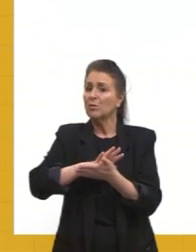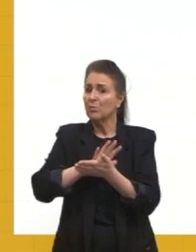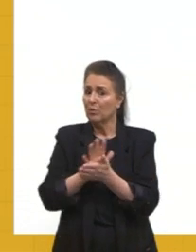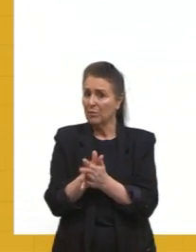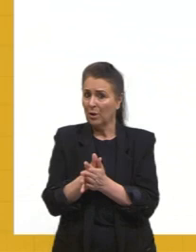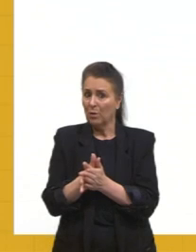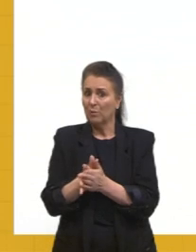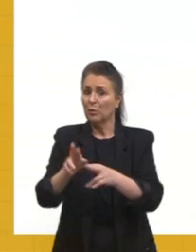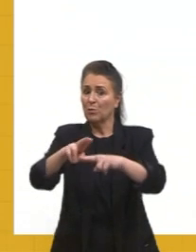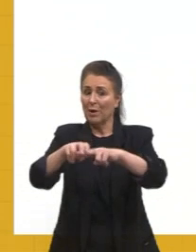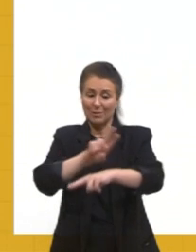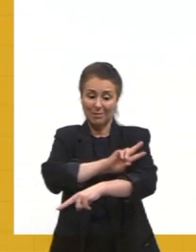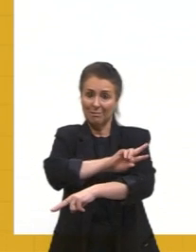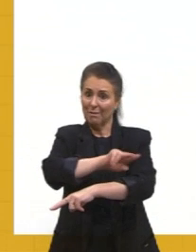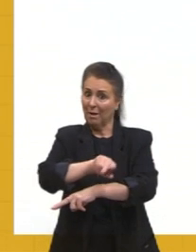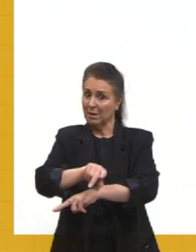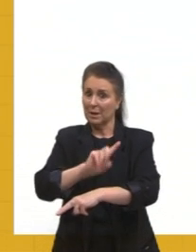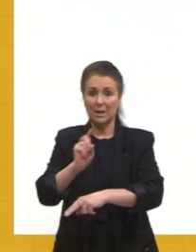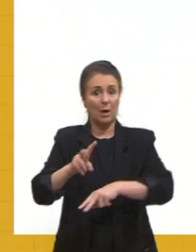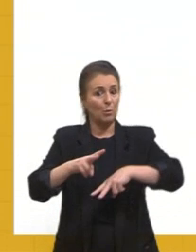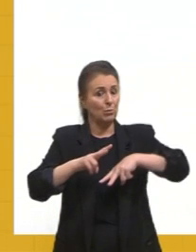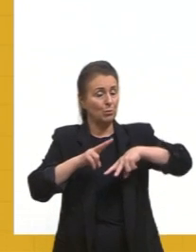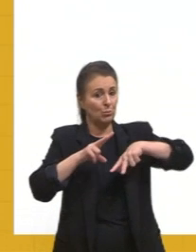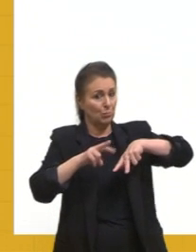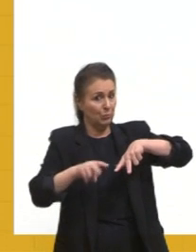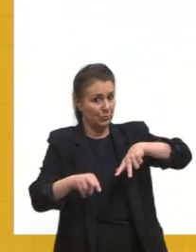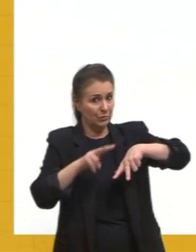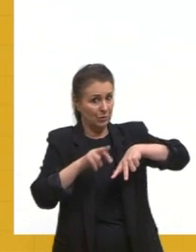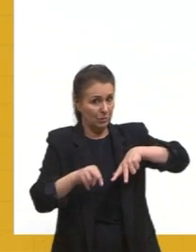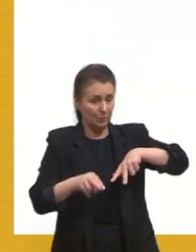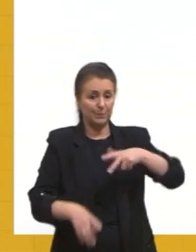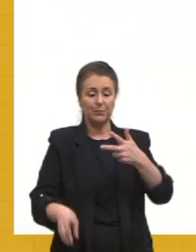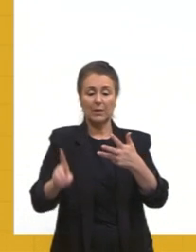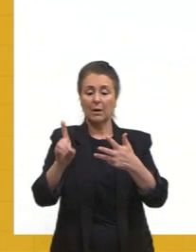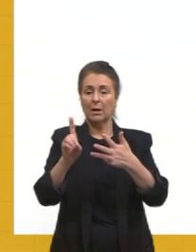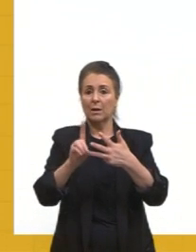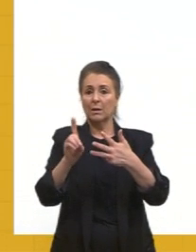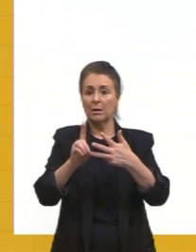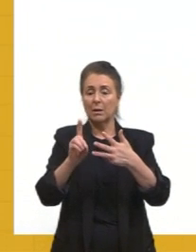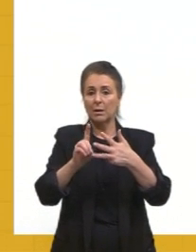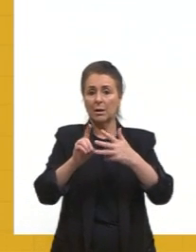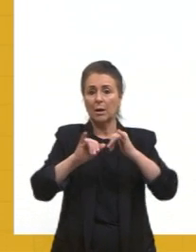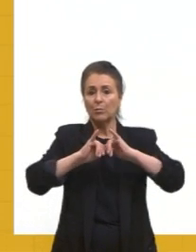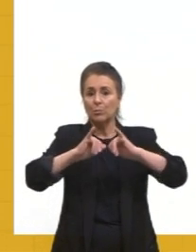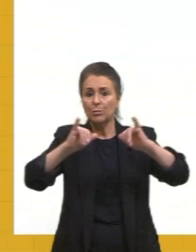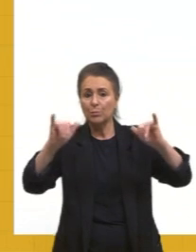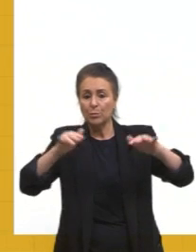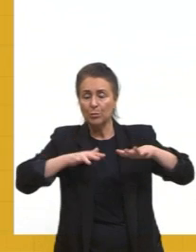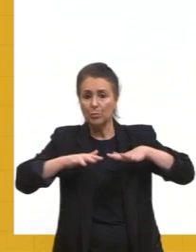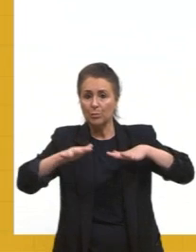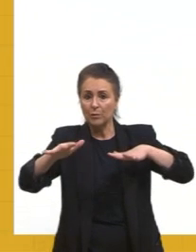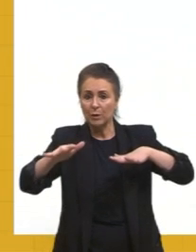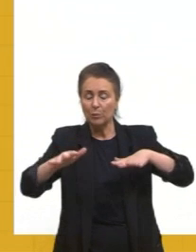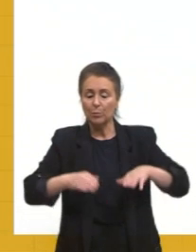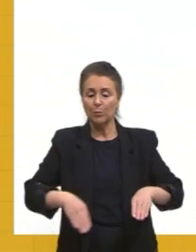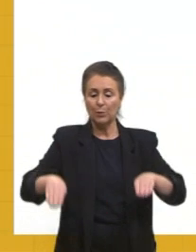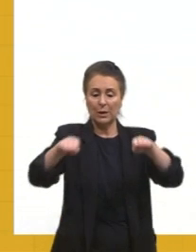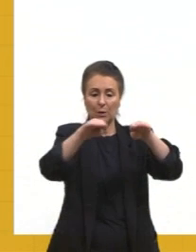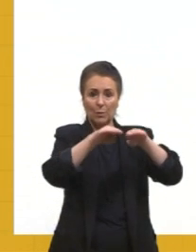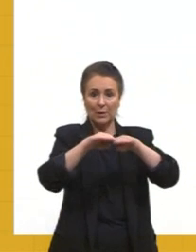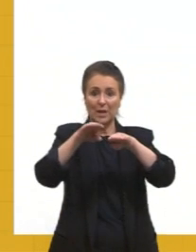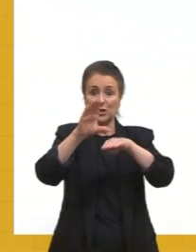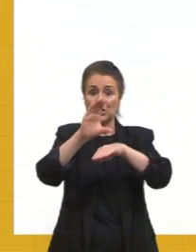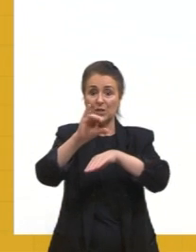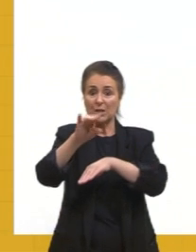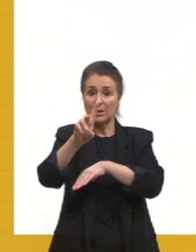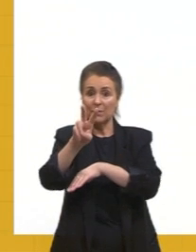pelo gênero dela, né? Então, não é essa também. D. Deflagração do movimento por igualdade civil? A Rosa